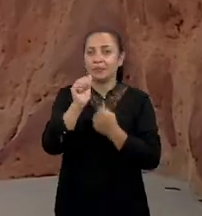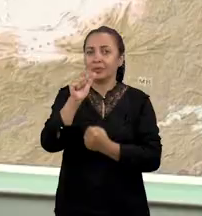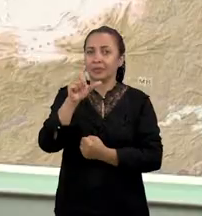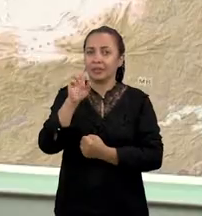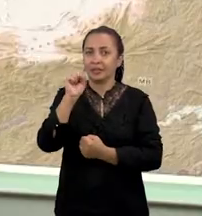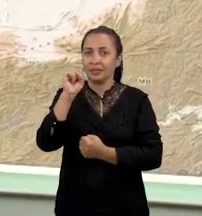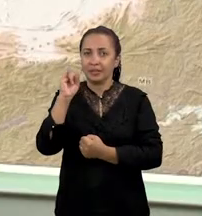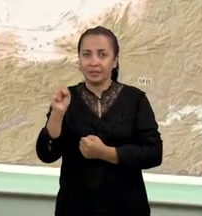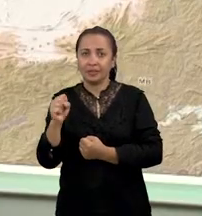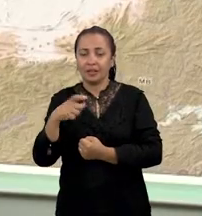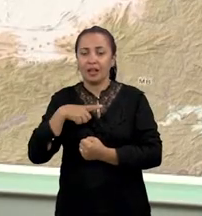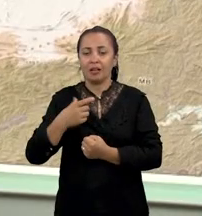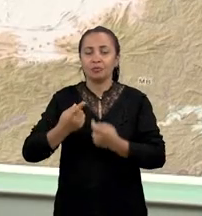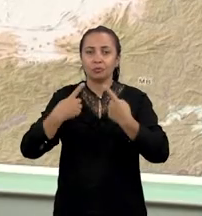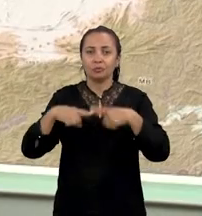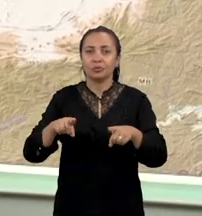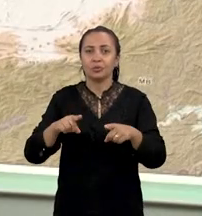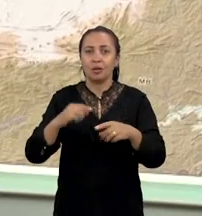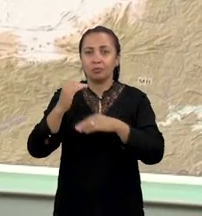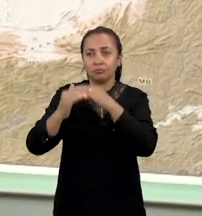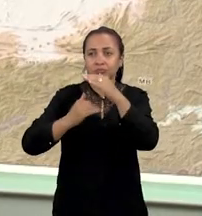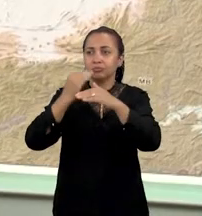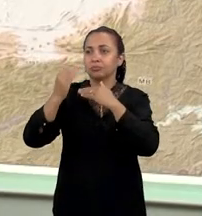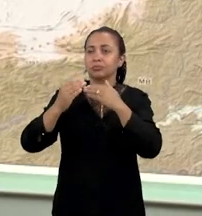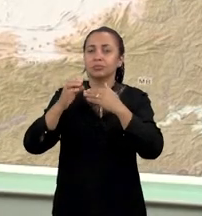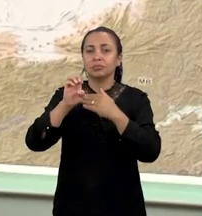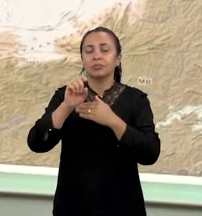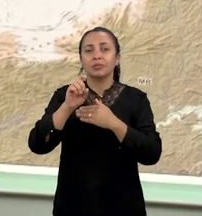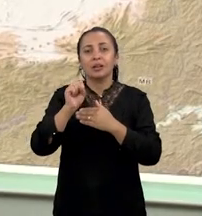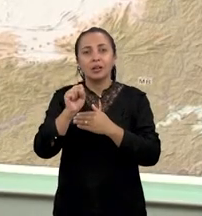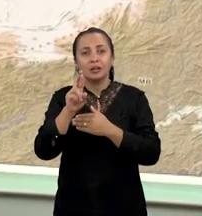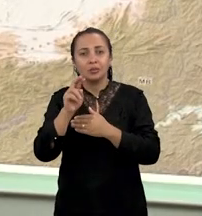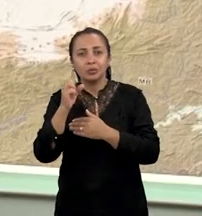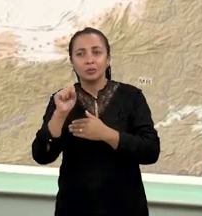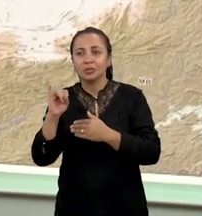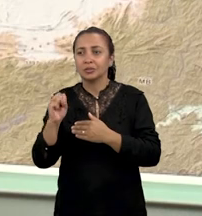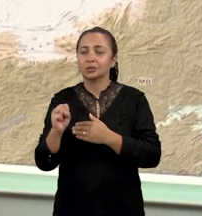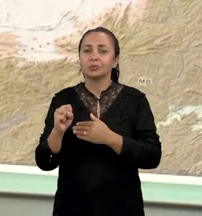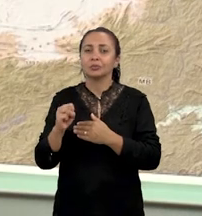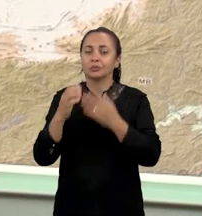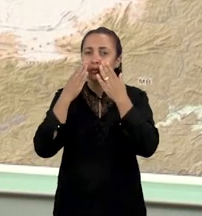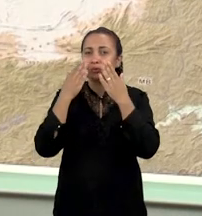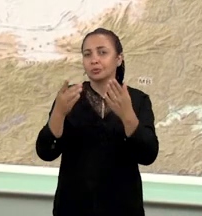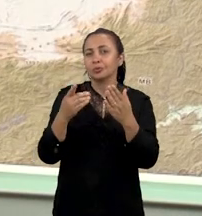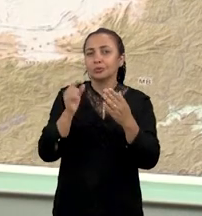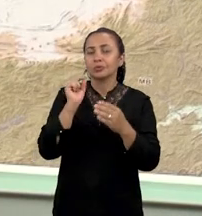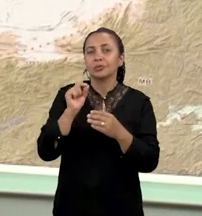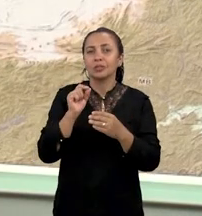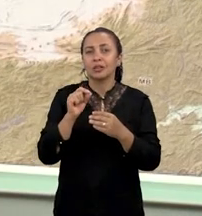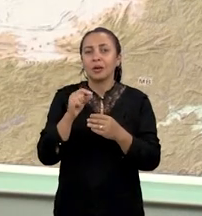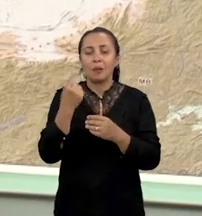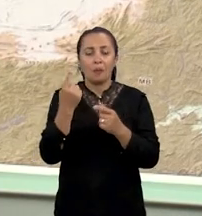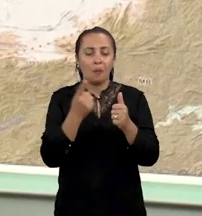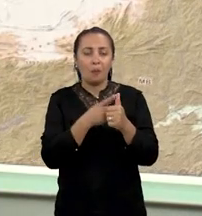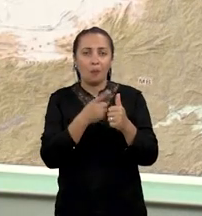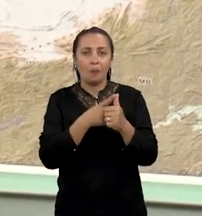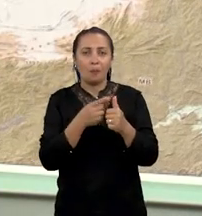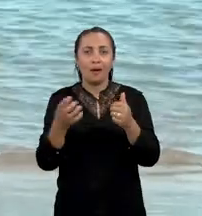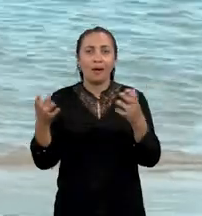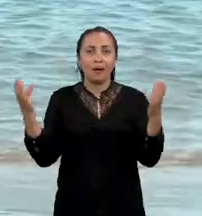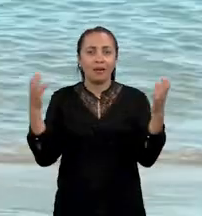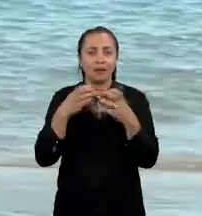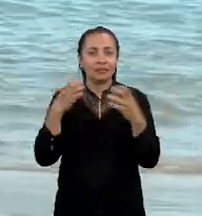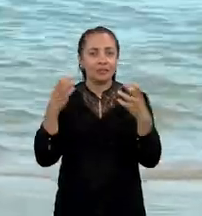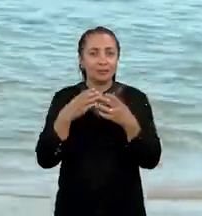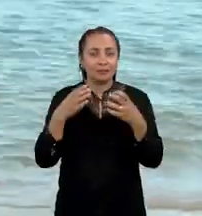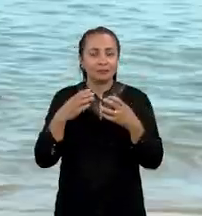falésia. As falésias estão intensificando seu processo erosivo atualmente em virtude de 1. Aquecimento global